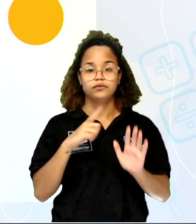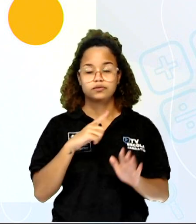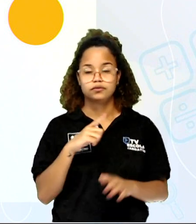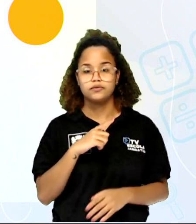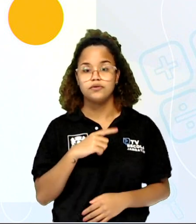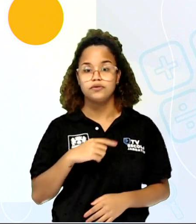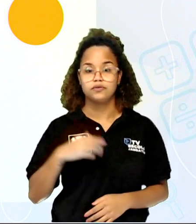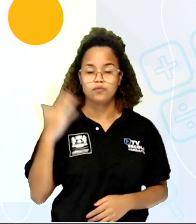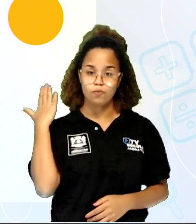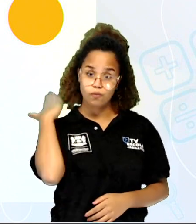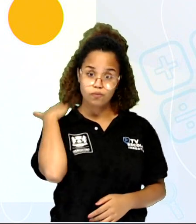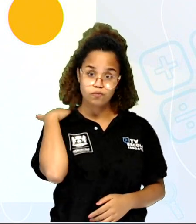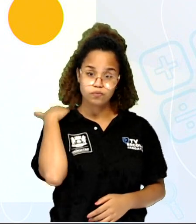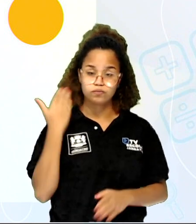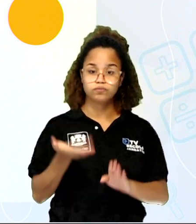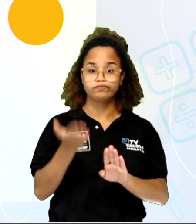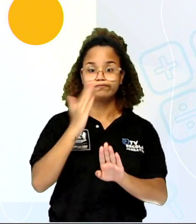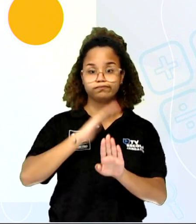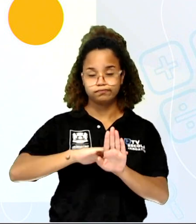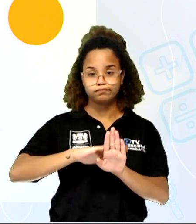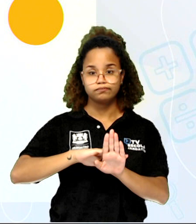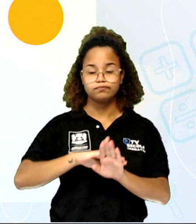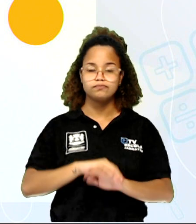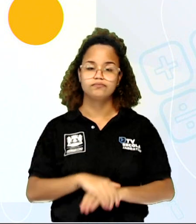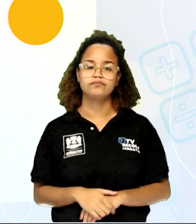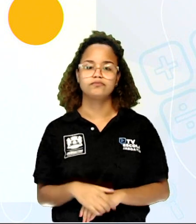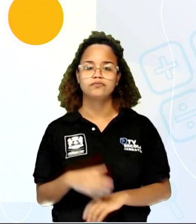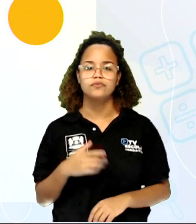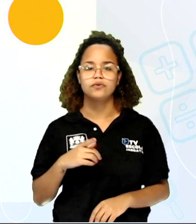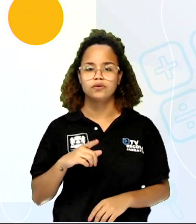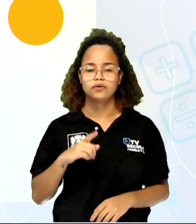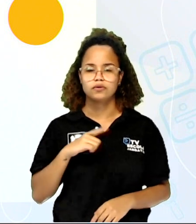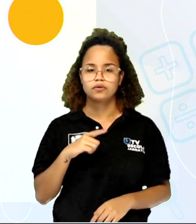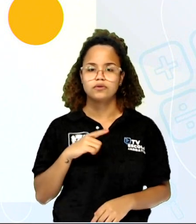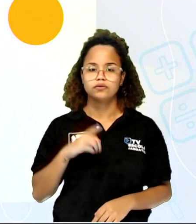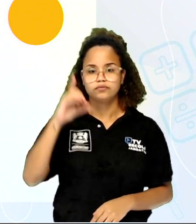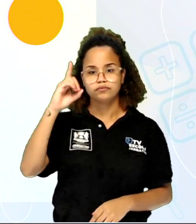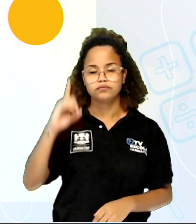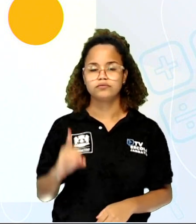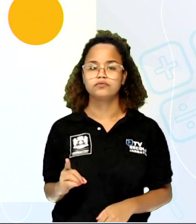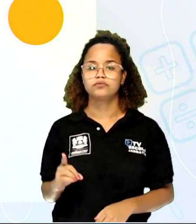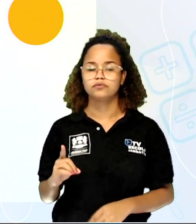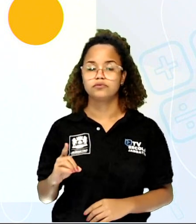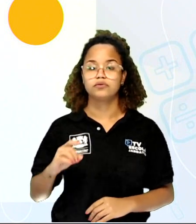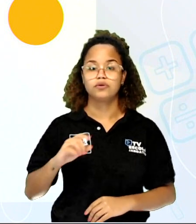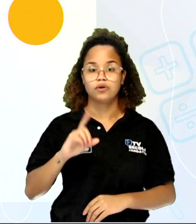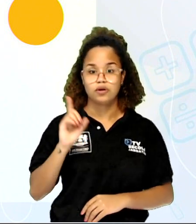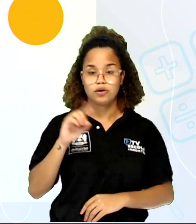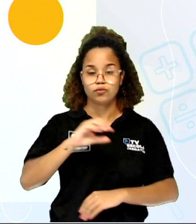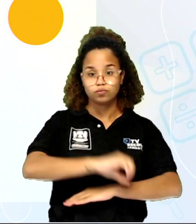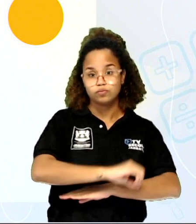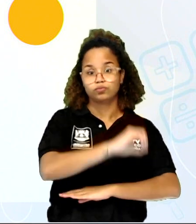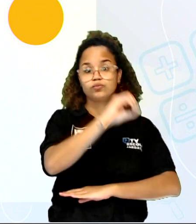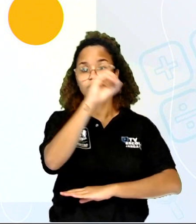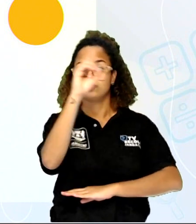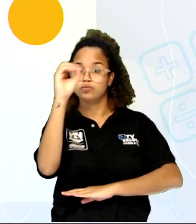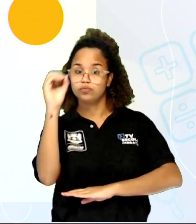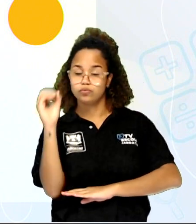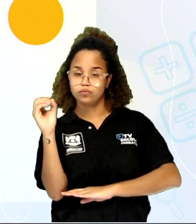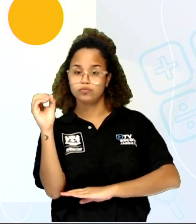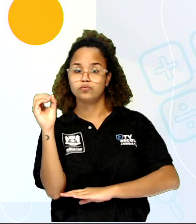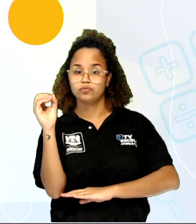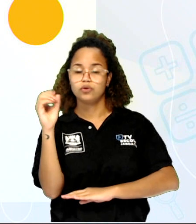Então, percebam. No lado direito dela, que é o lado leste, é onde o sol nasce. Do seu lado